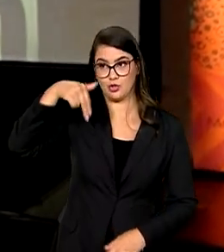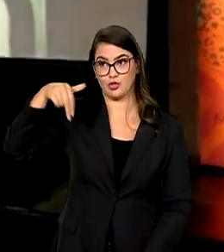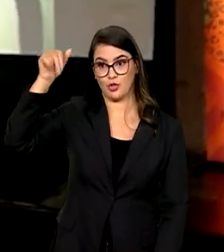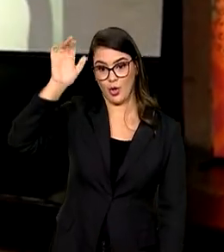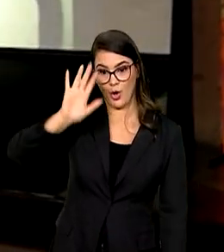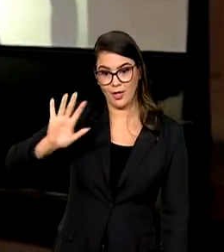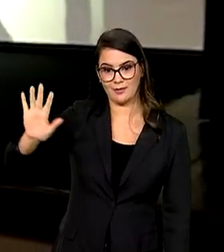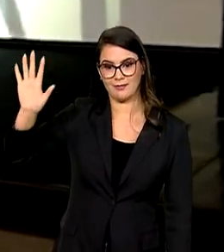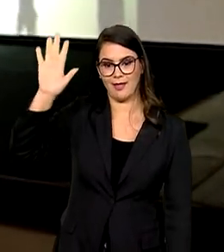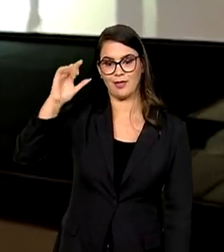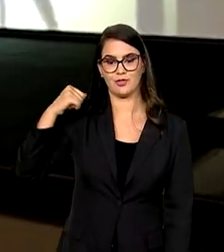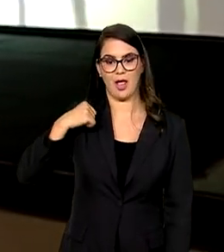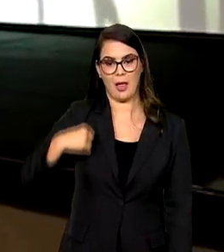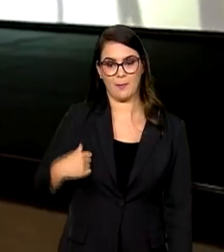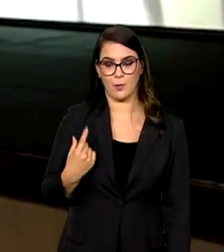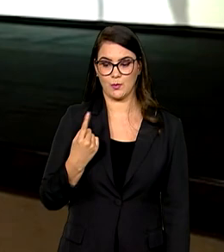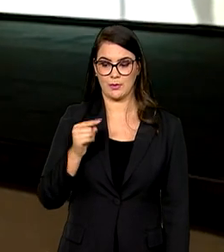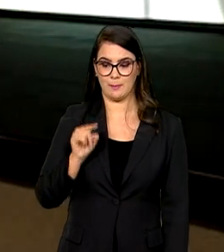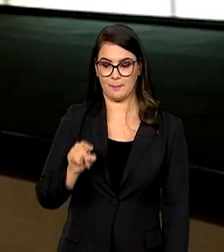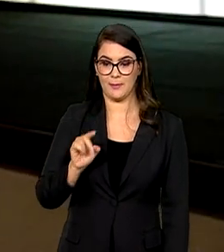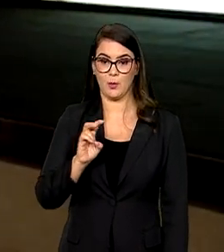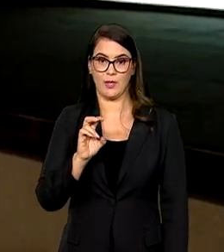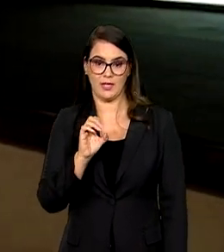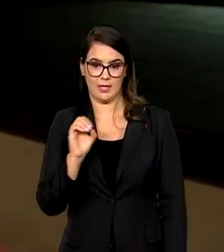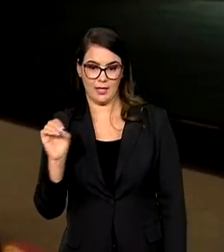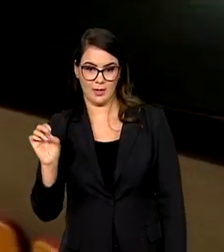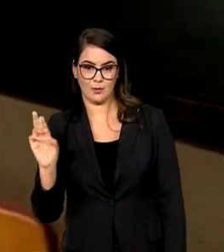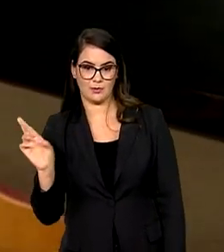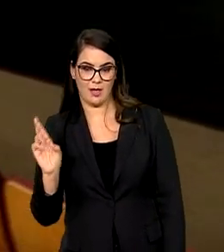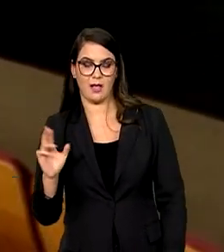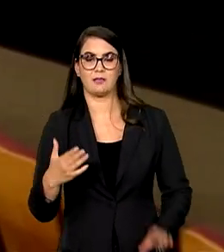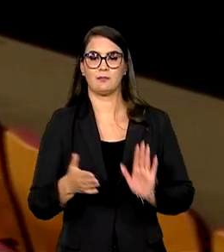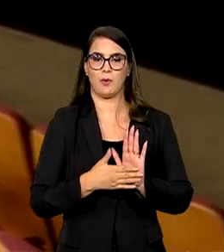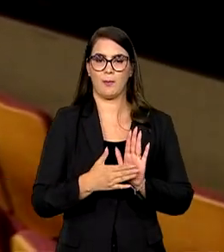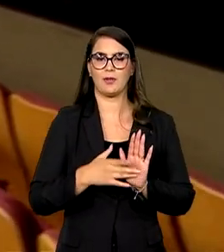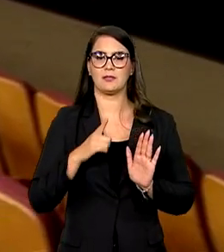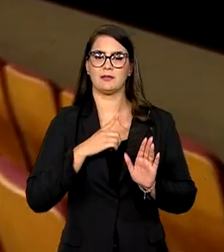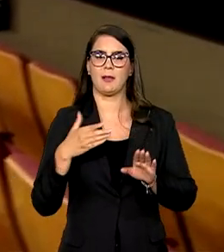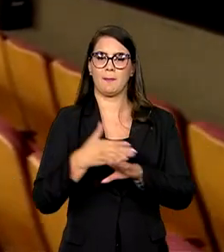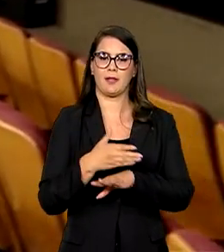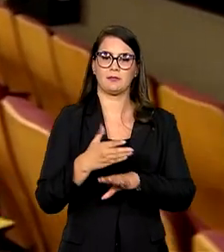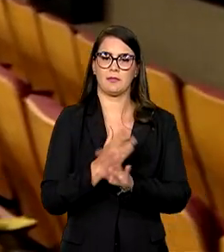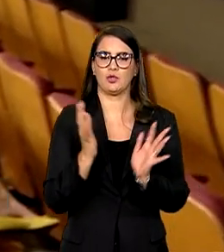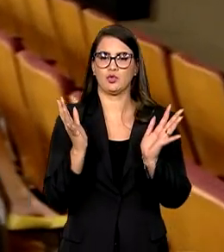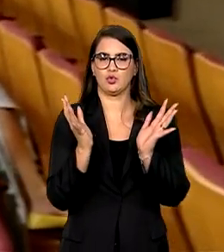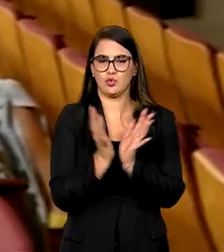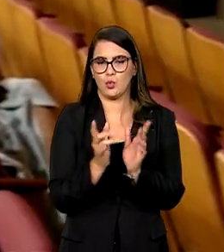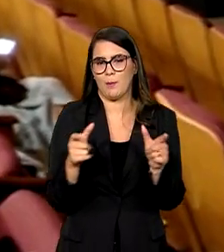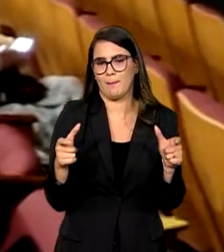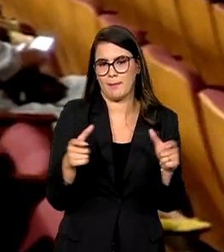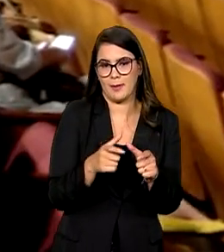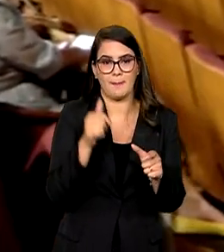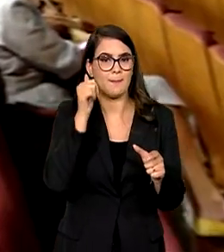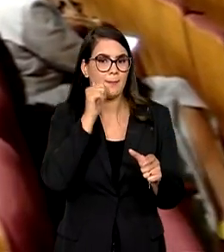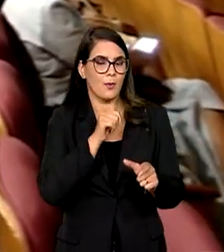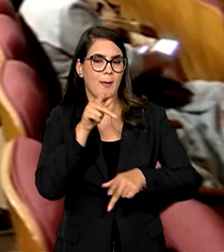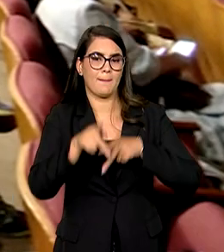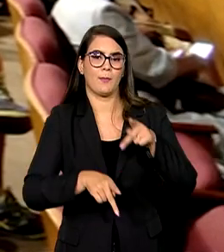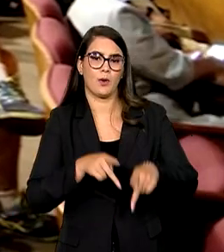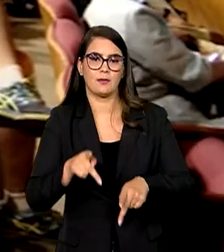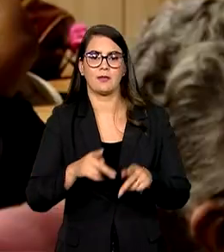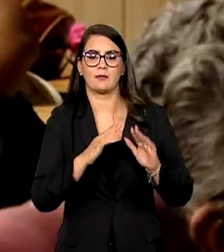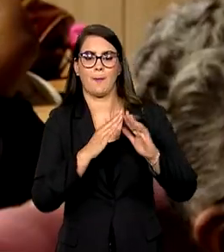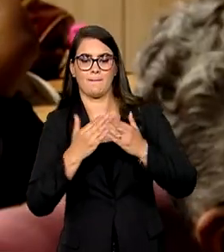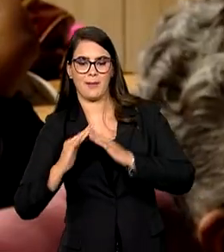Brasil, as bolsas são de R$.500. Propostas que tenham participantes de grupos minoritários, mulheres, populações